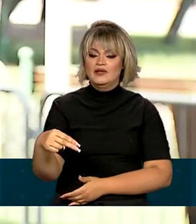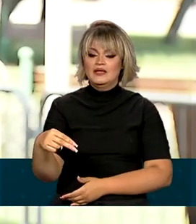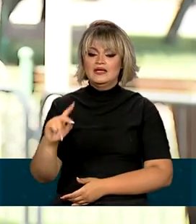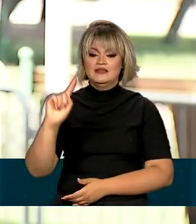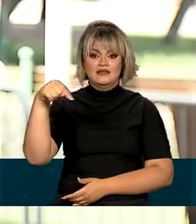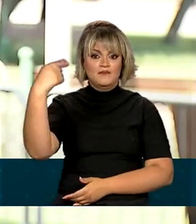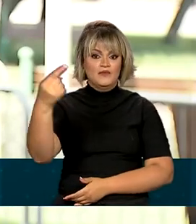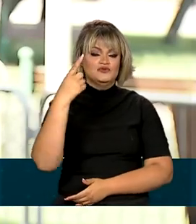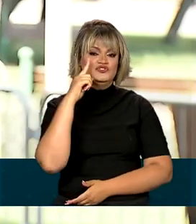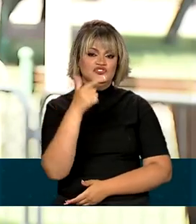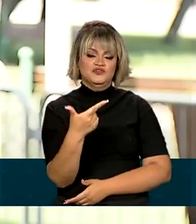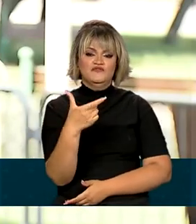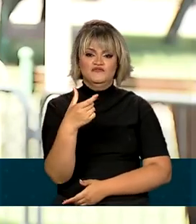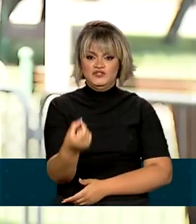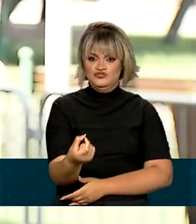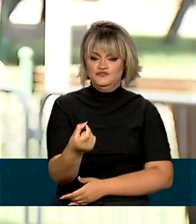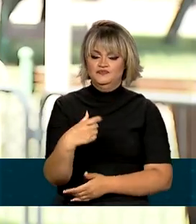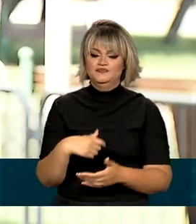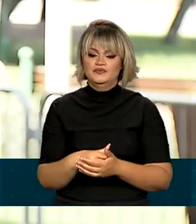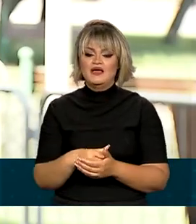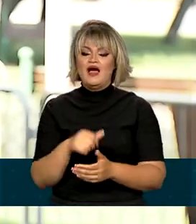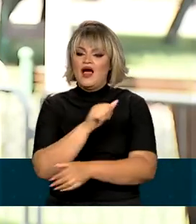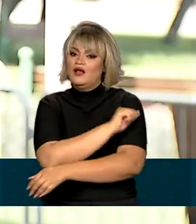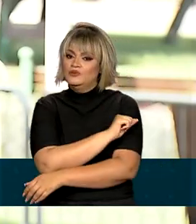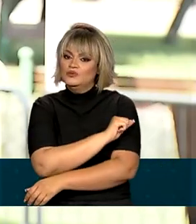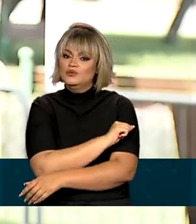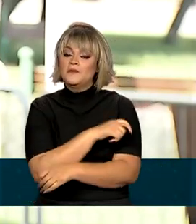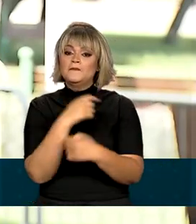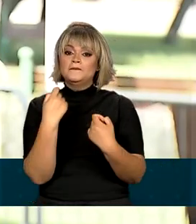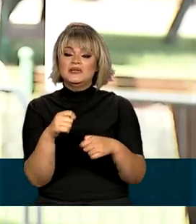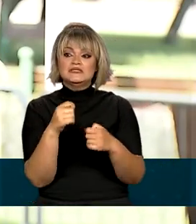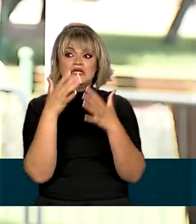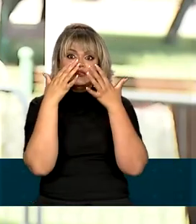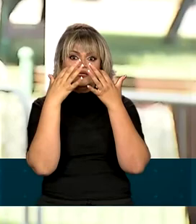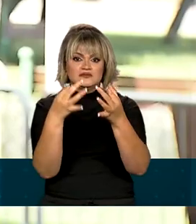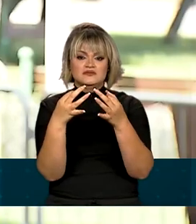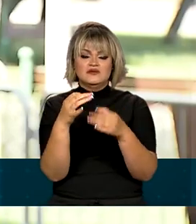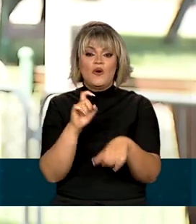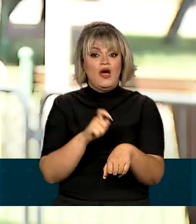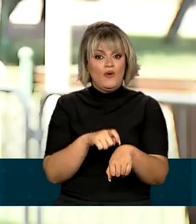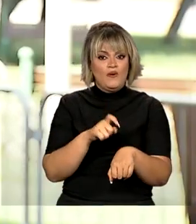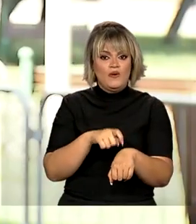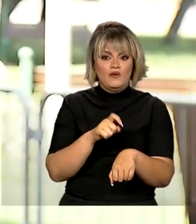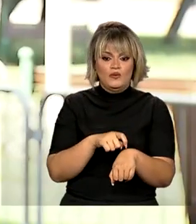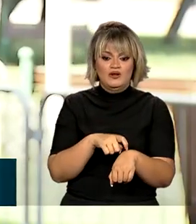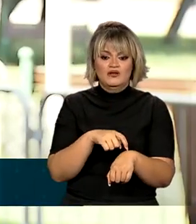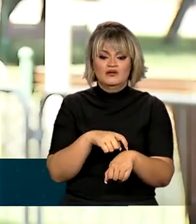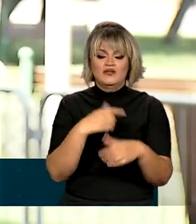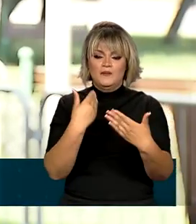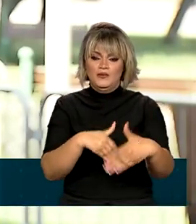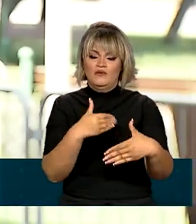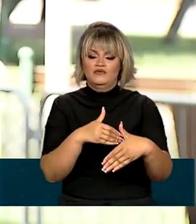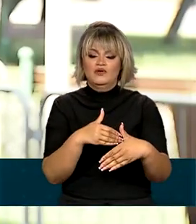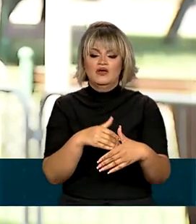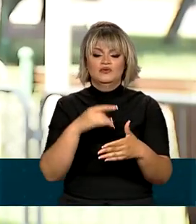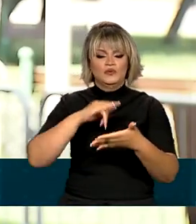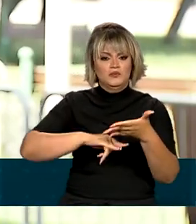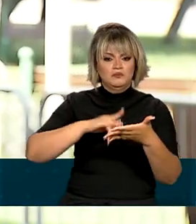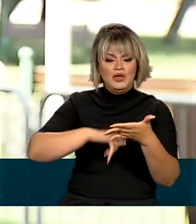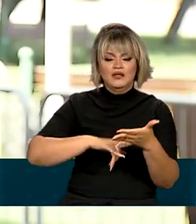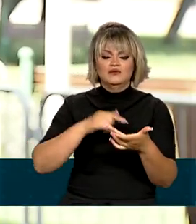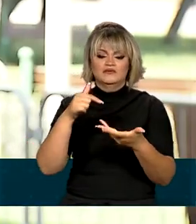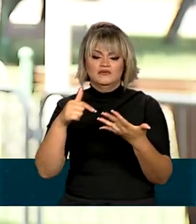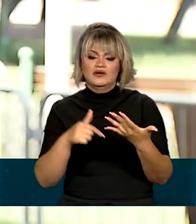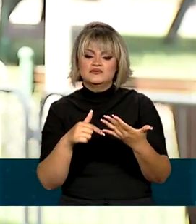no próximo, dia 20 de novembro. Os estudantes devem estar atentos aos horários de aplicação das provas, aos documentos